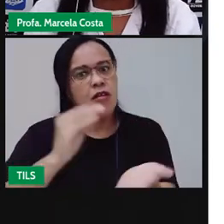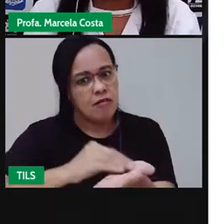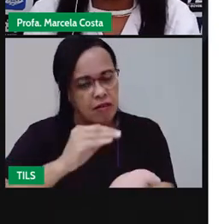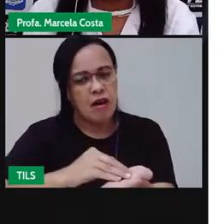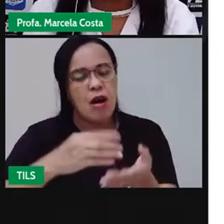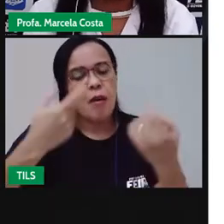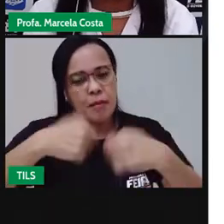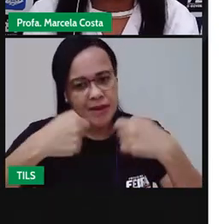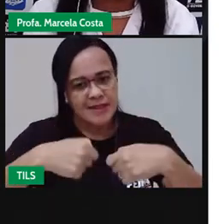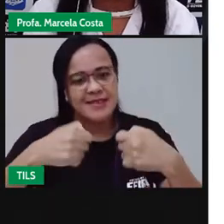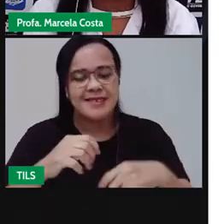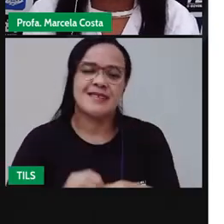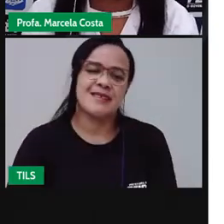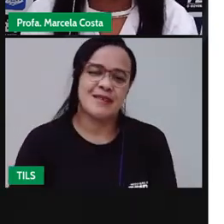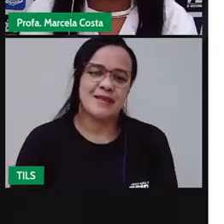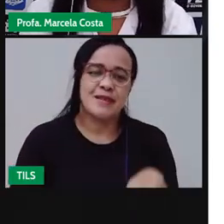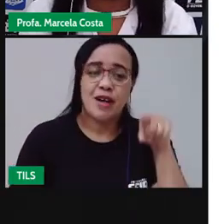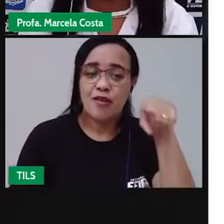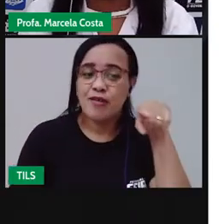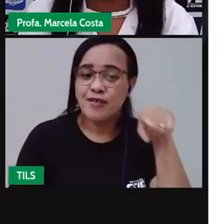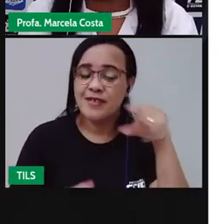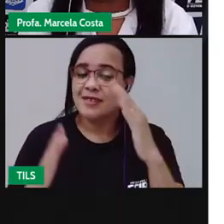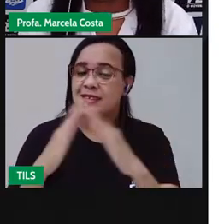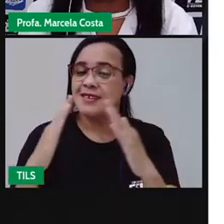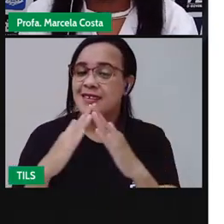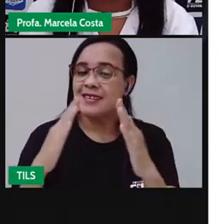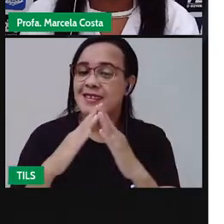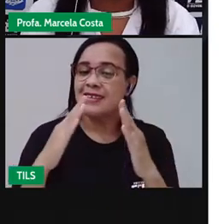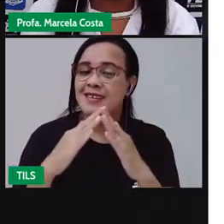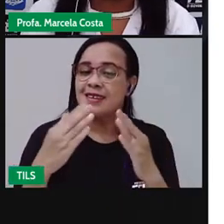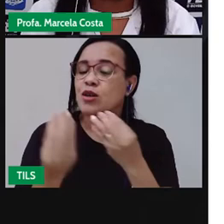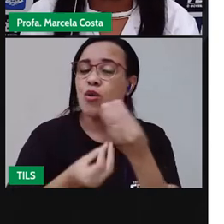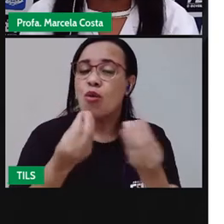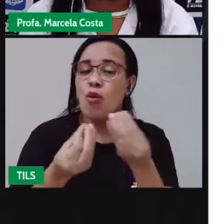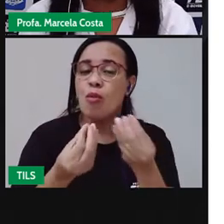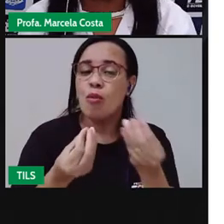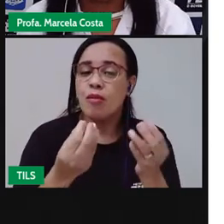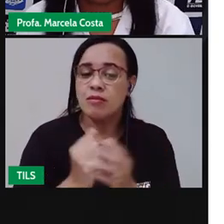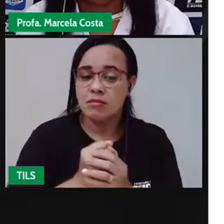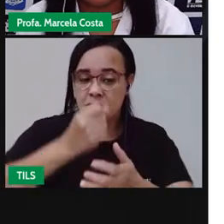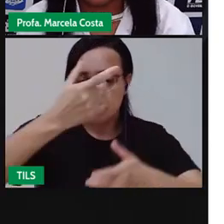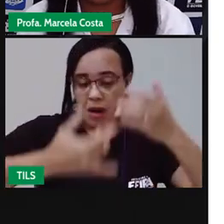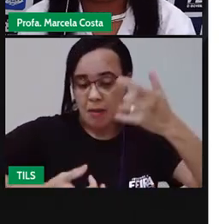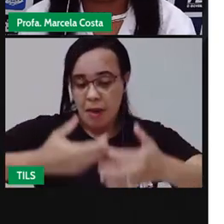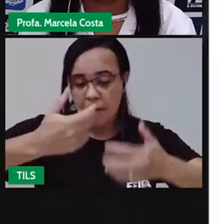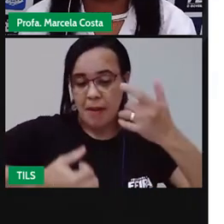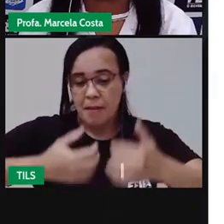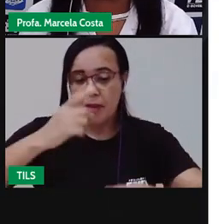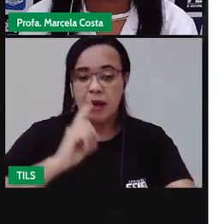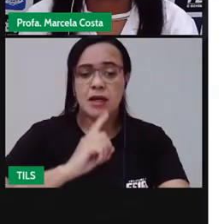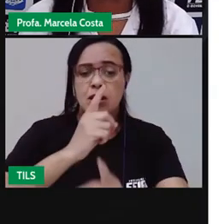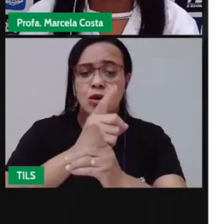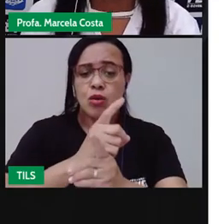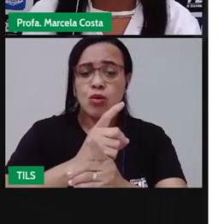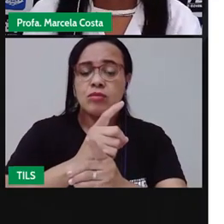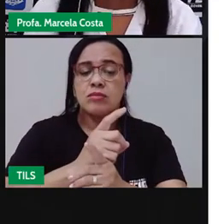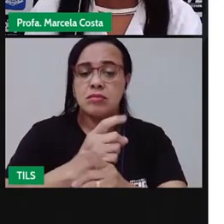para as pessoas, para poder dizer onde é o seu endereço, como é que elas fazem para te encontrar.